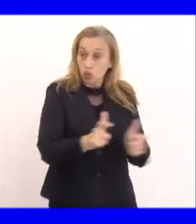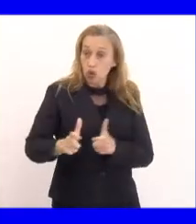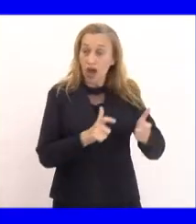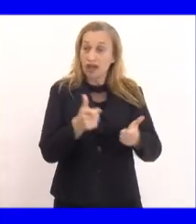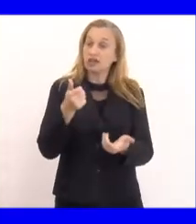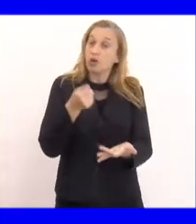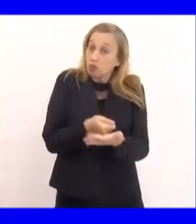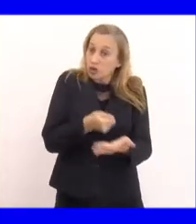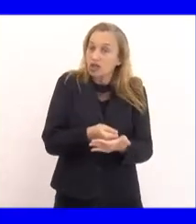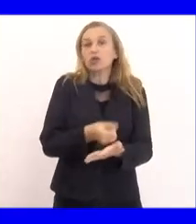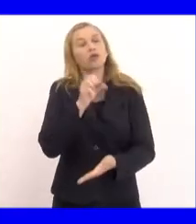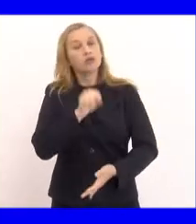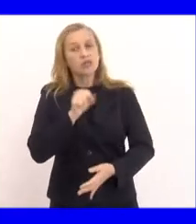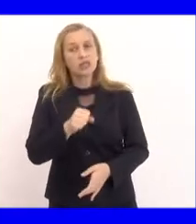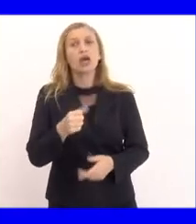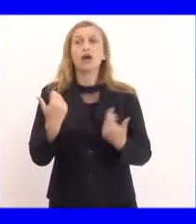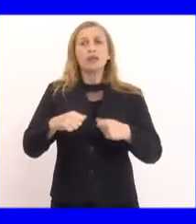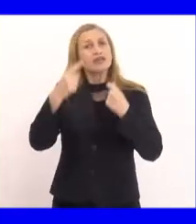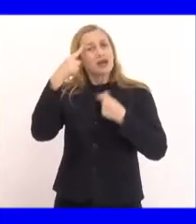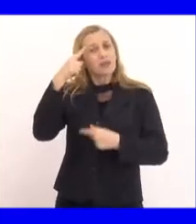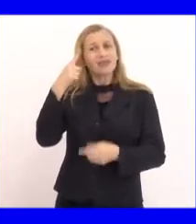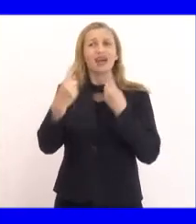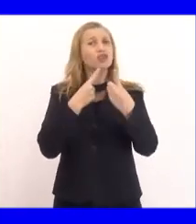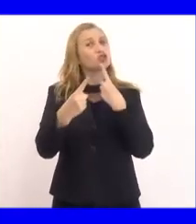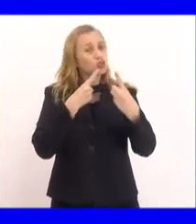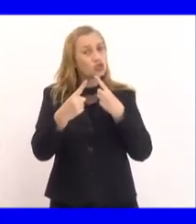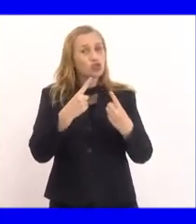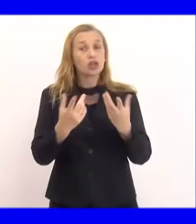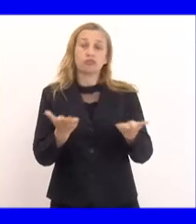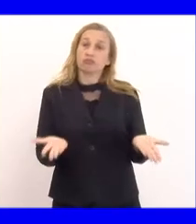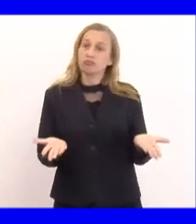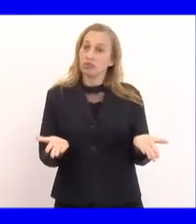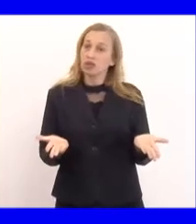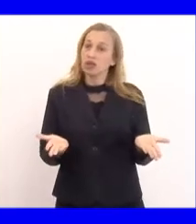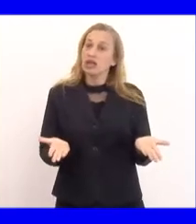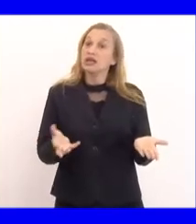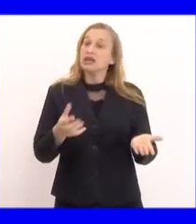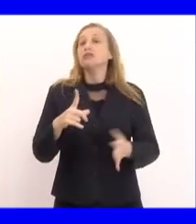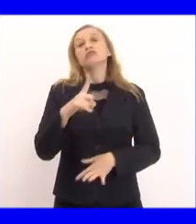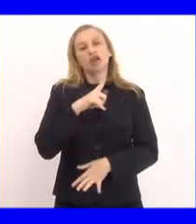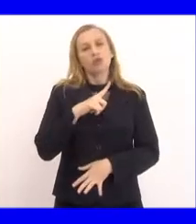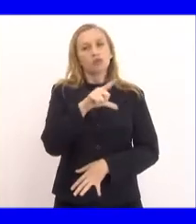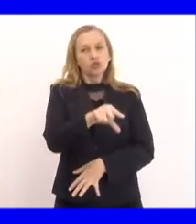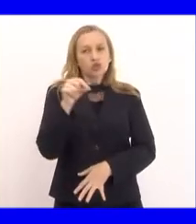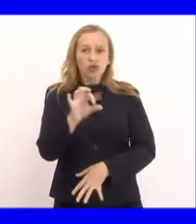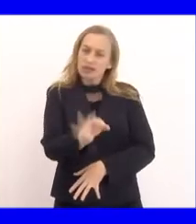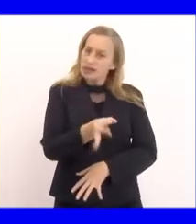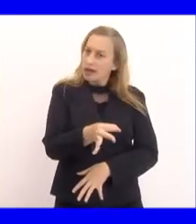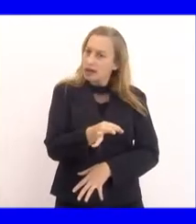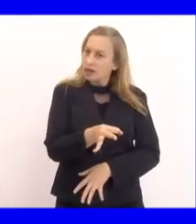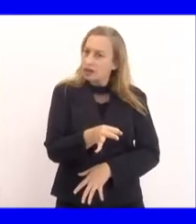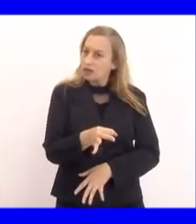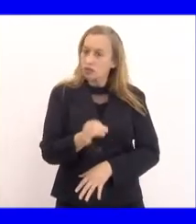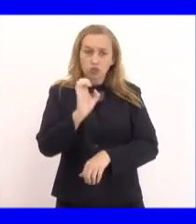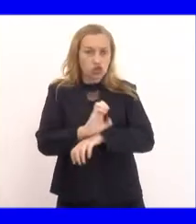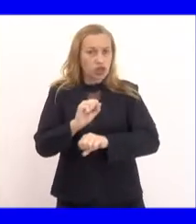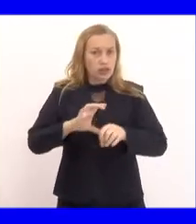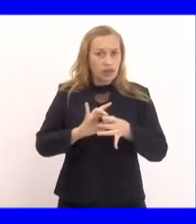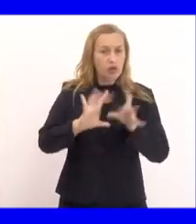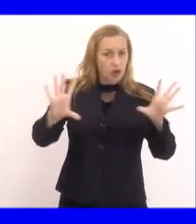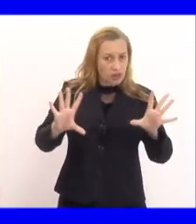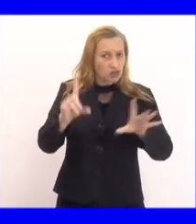a vacinar as crianças. Então, a gente precisa refletir e discutir sobre isso. Afinal de contas, já existe uma decisão, né? E nós vivemos um Estado